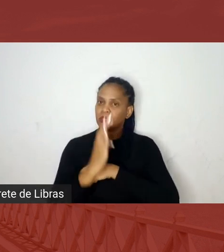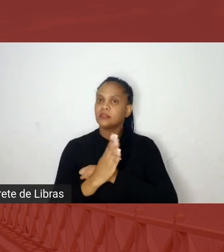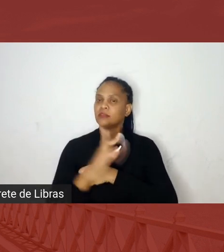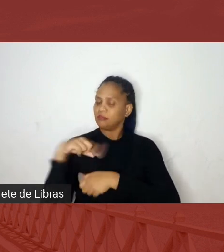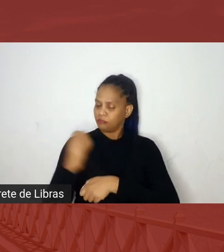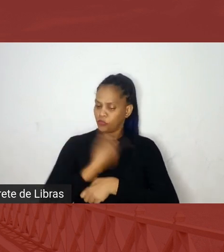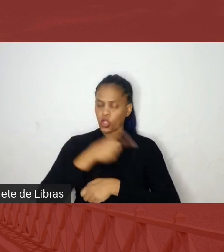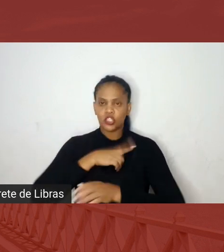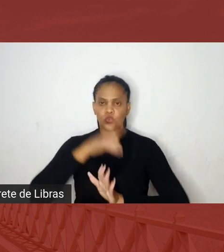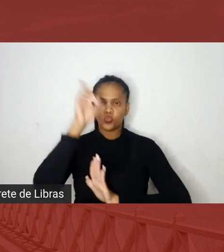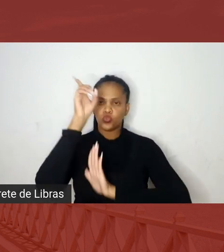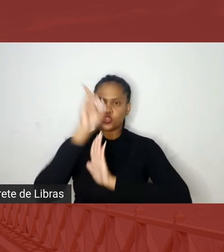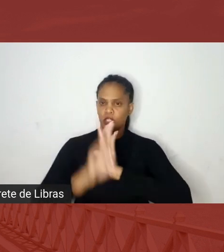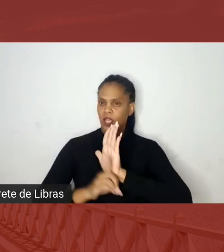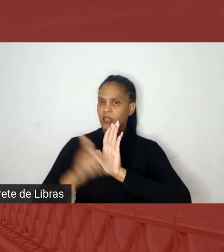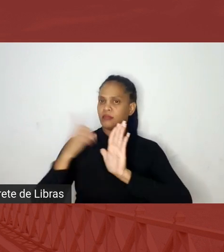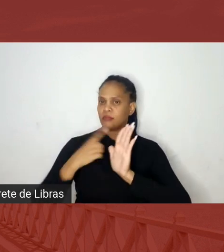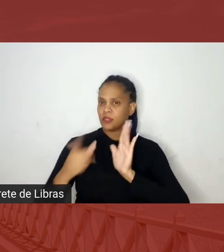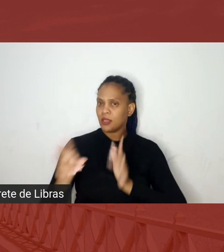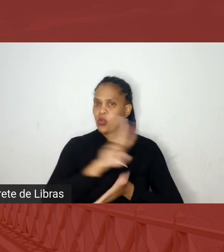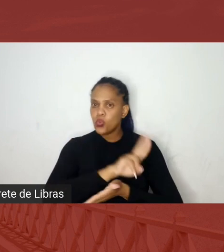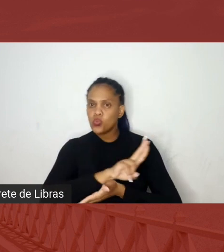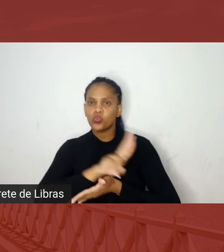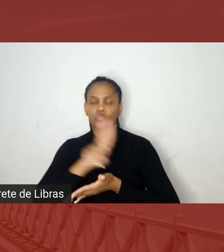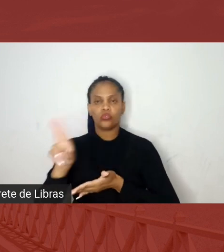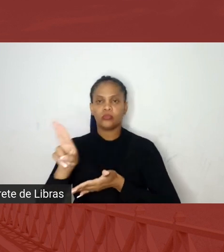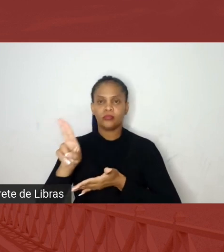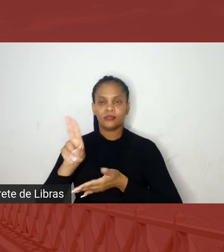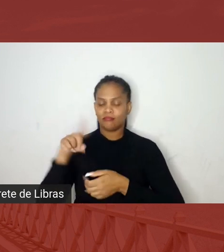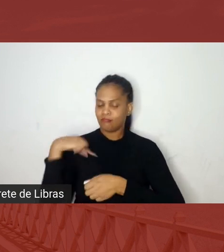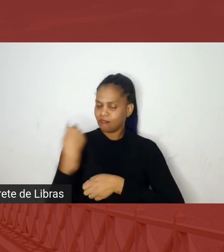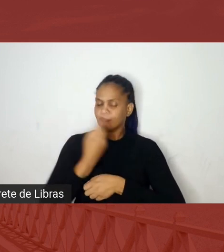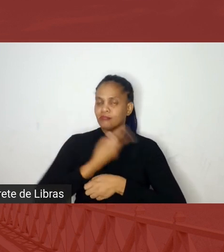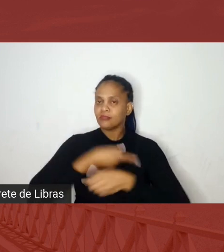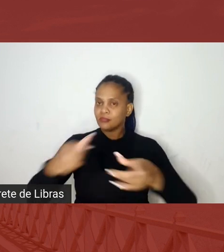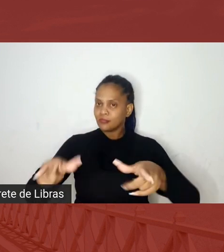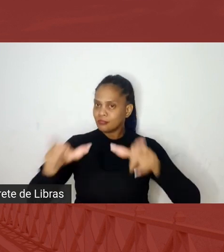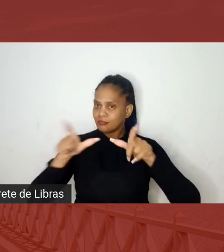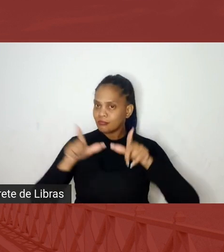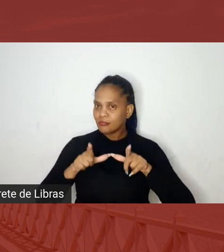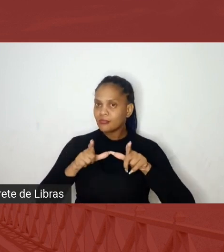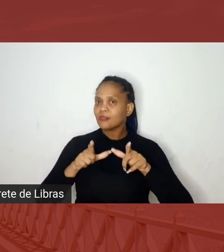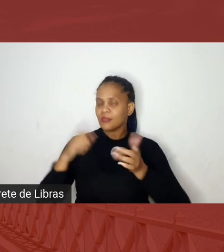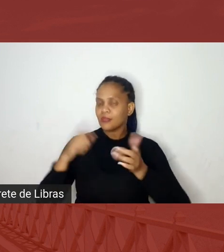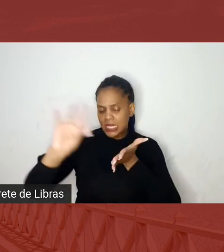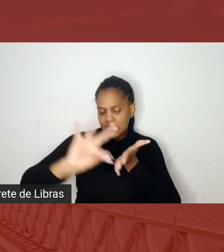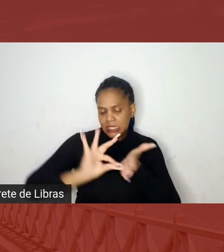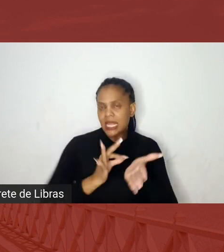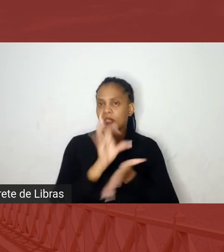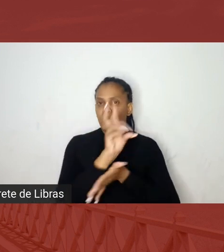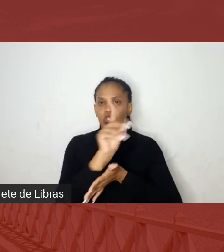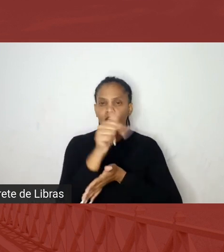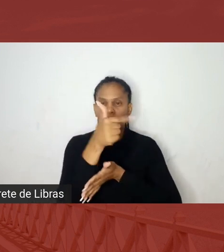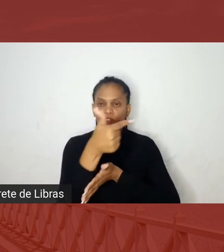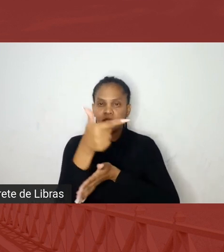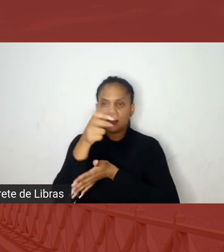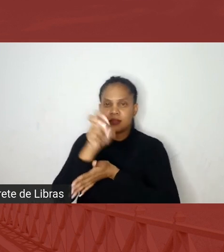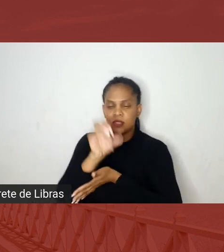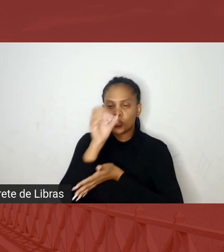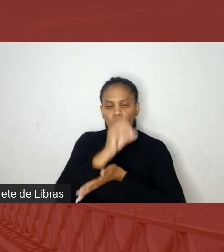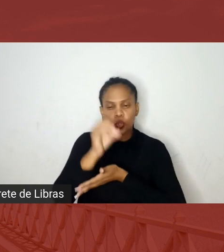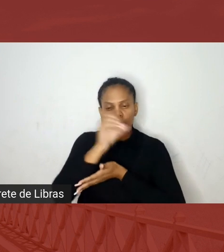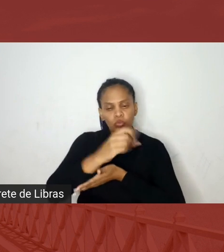e na qual nós recebemos ela em 20, na realidade, ela foi assinada dia 25 de outubro de 2017,